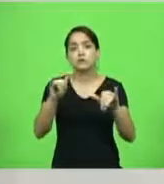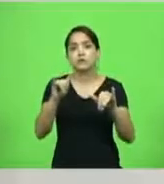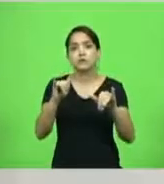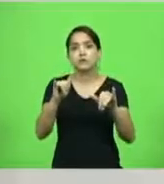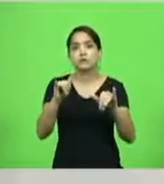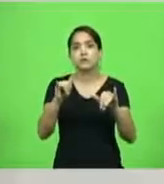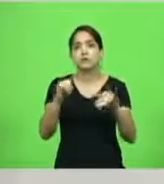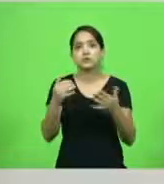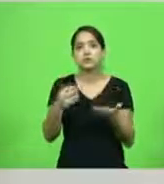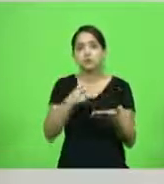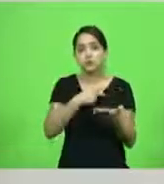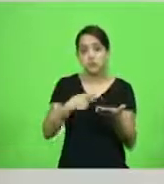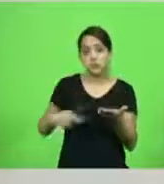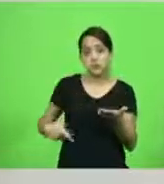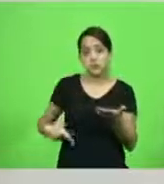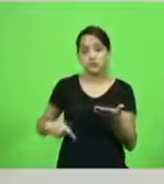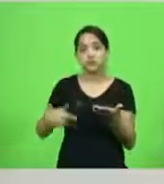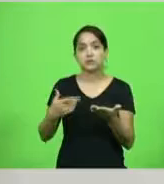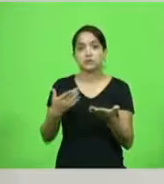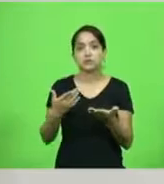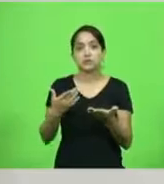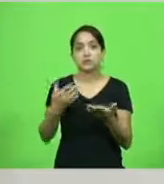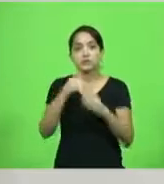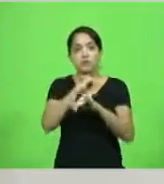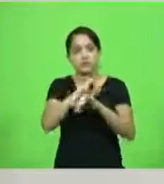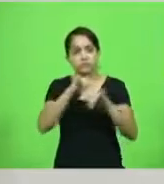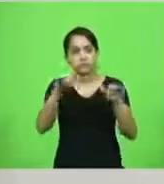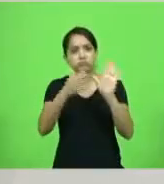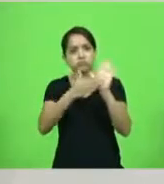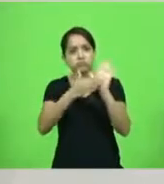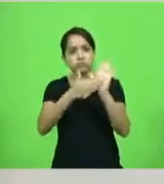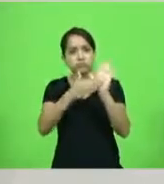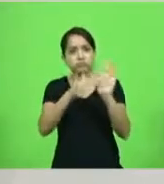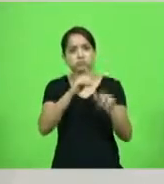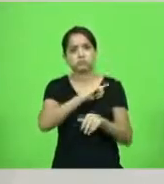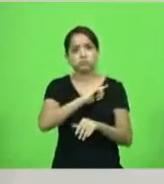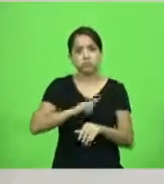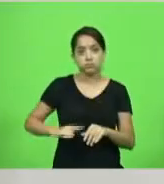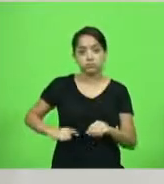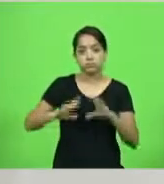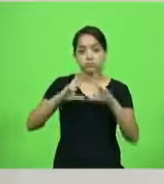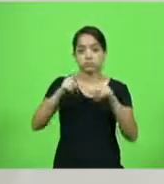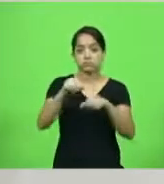que o nosso presidente falou assim, olha, eu vou lançar uma proposta para os governadores de todos os estados,